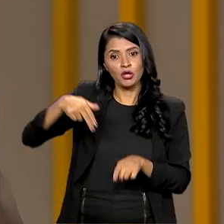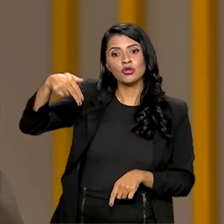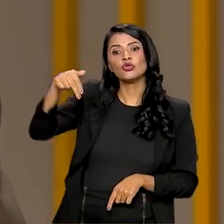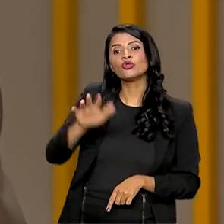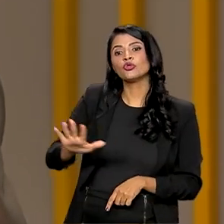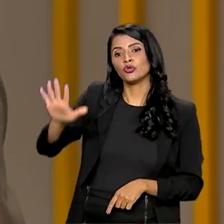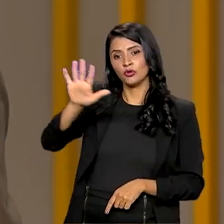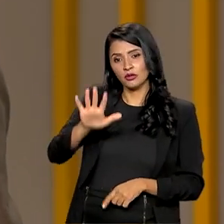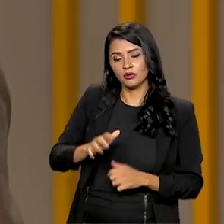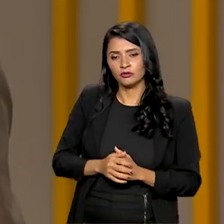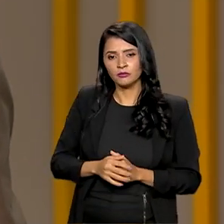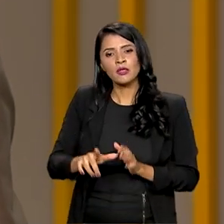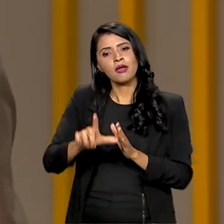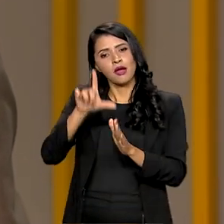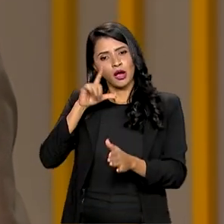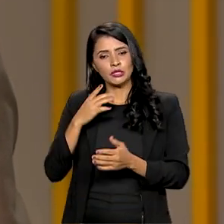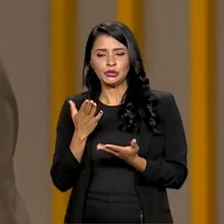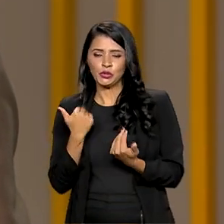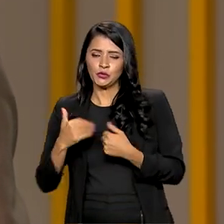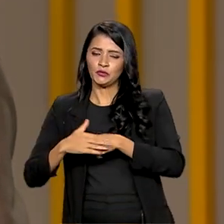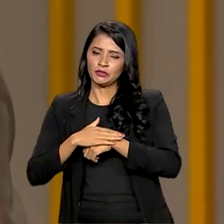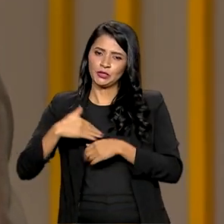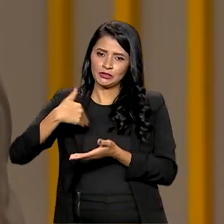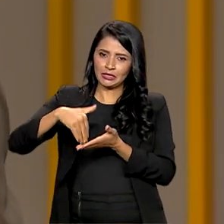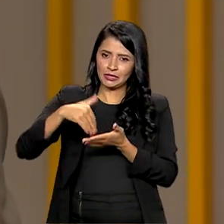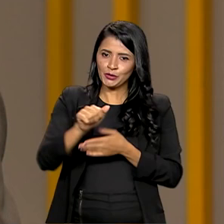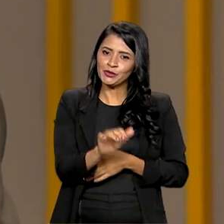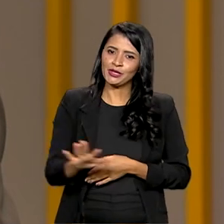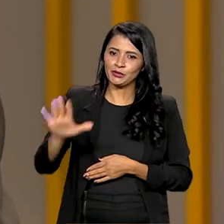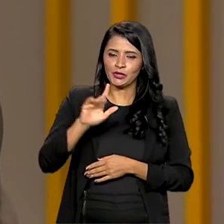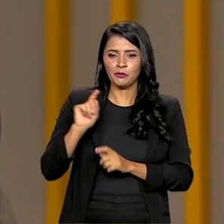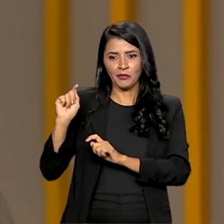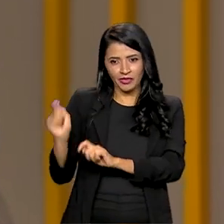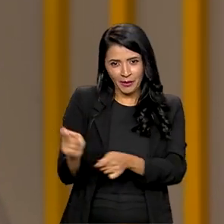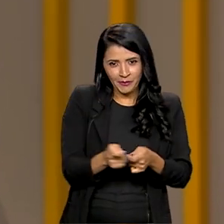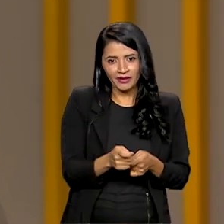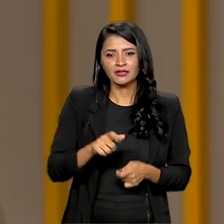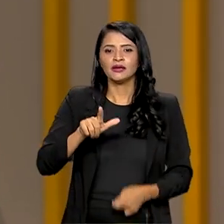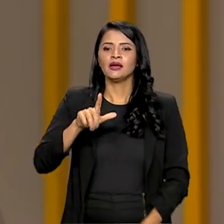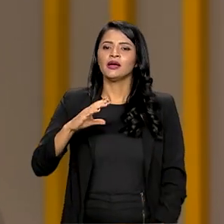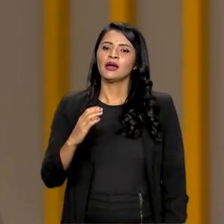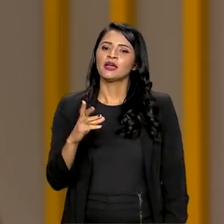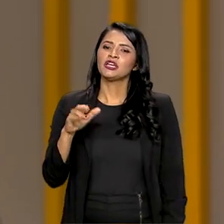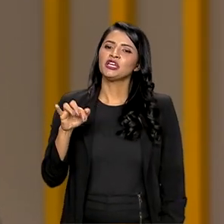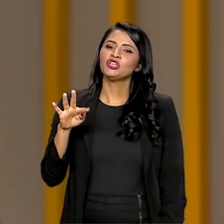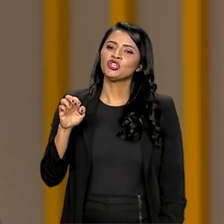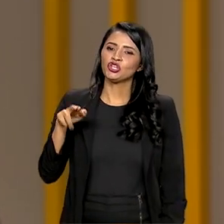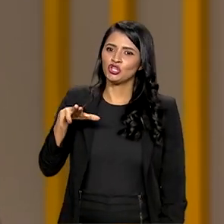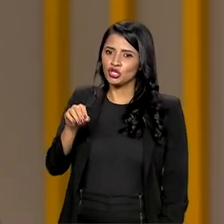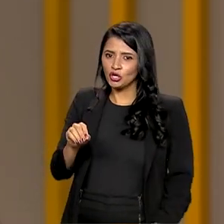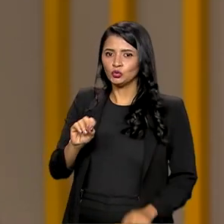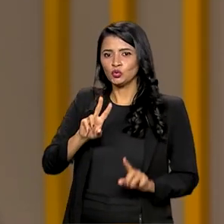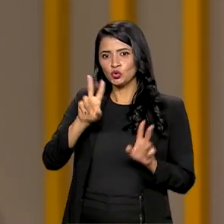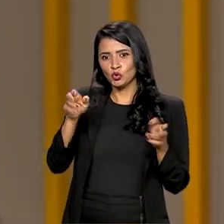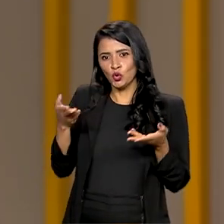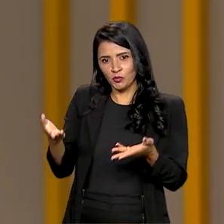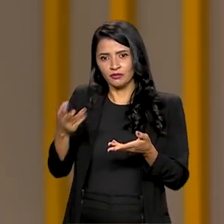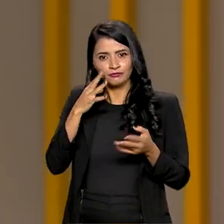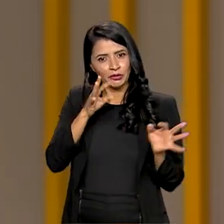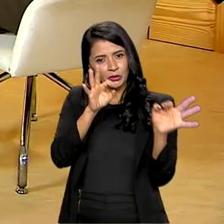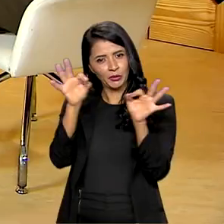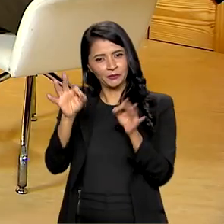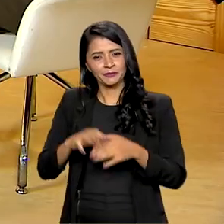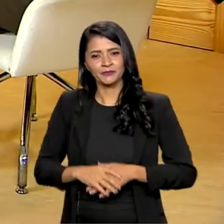Mais cedo, eu conversei com o secretário nacional da pesca artesanal, Cristiano Ramalho, sobre essa iniciativa. Acompanhe.